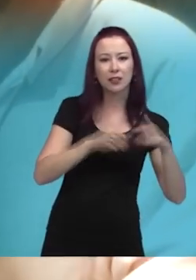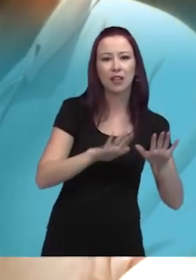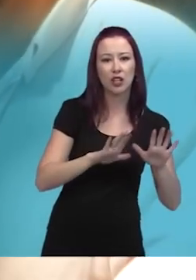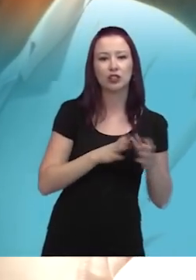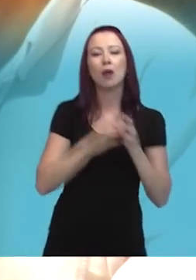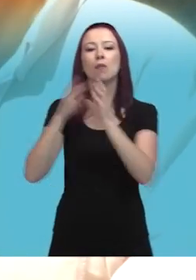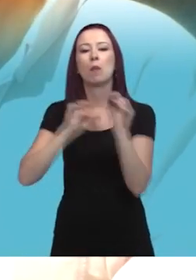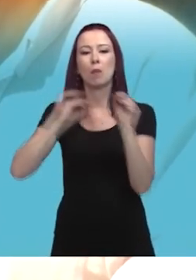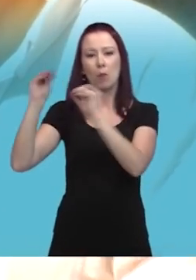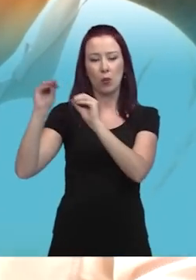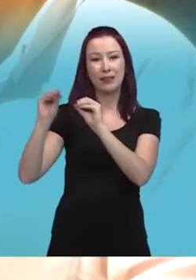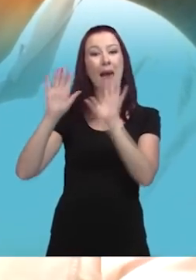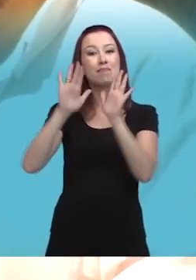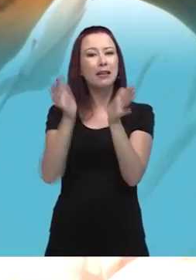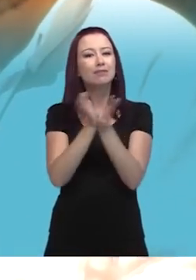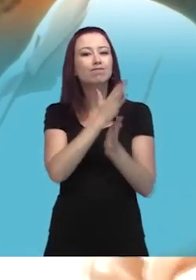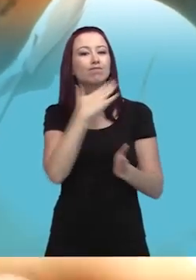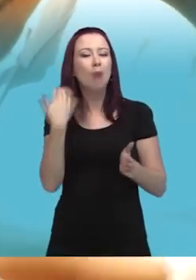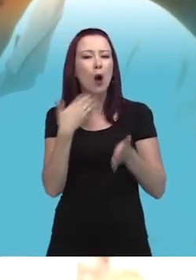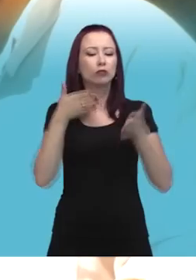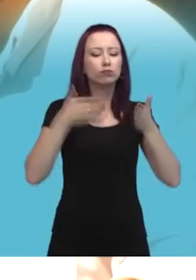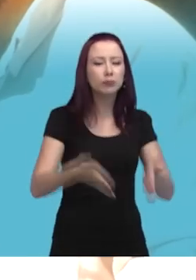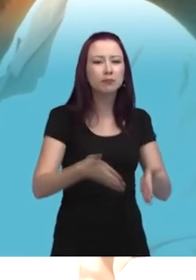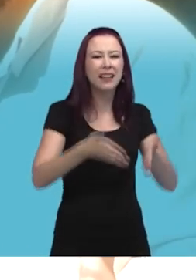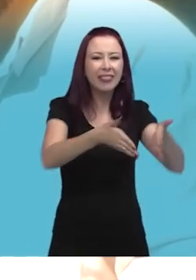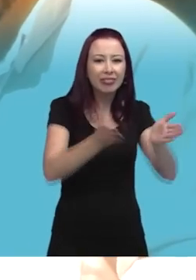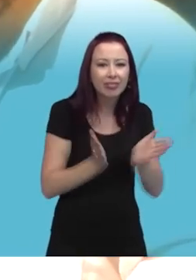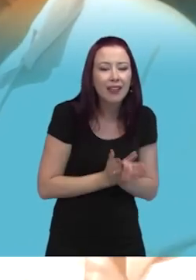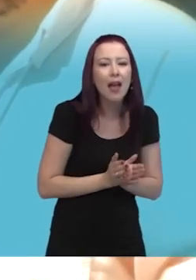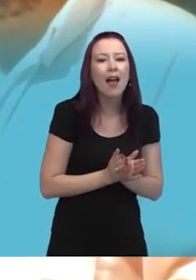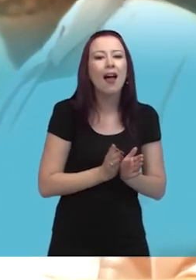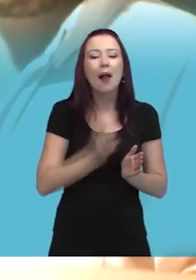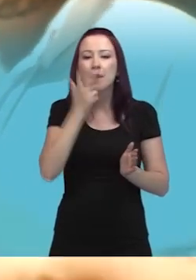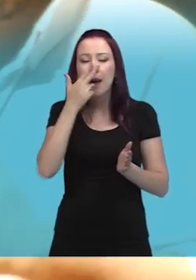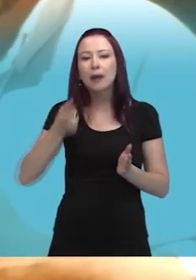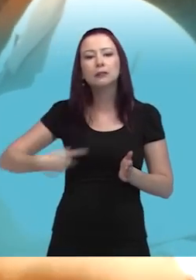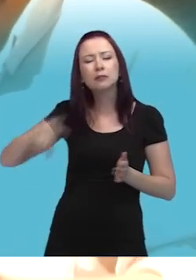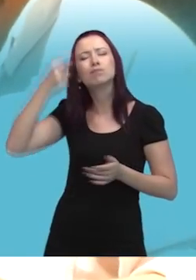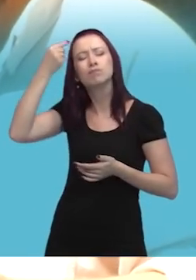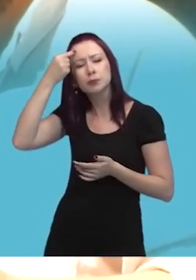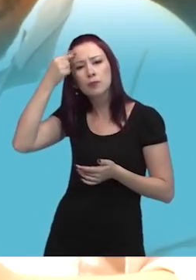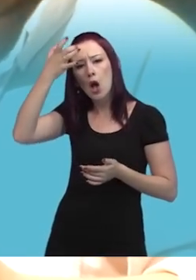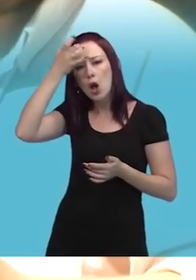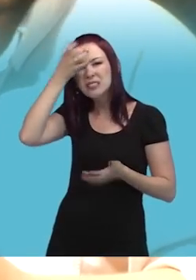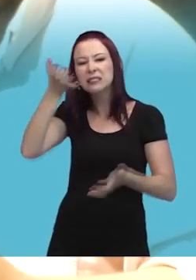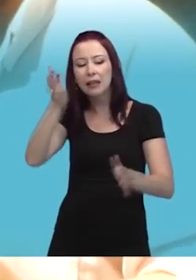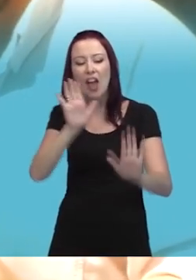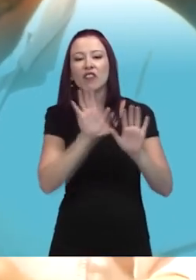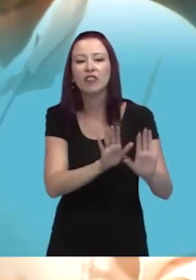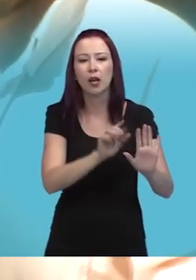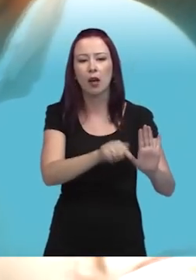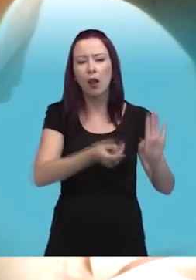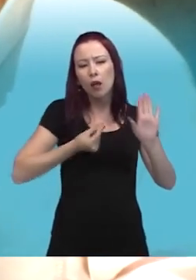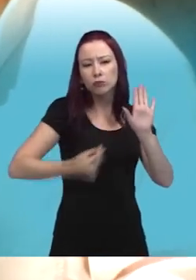se aplica para os sepultamentos humanos. Os sepultamentos humanos foram intencionalmente colocados e, num certo sentido, intencionalmente realizados para durarem,